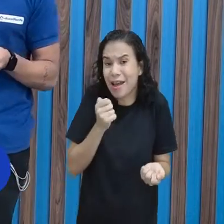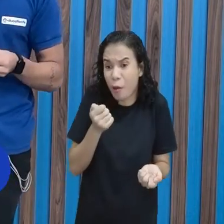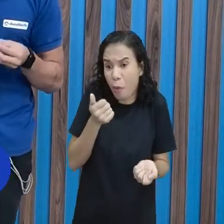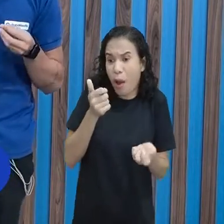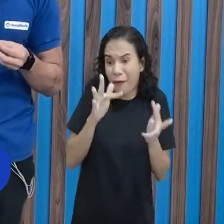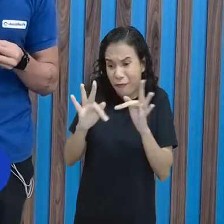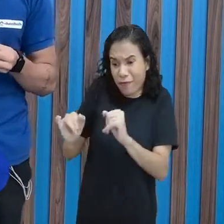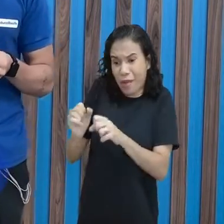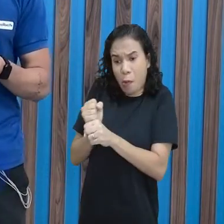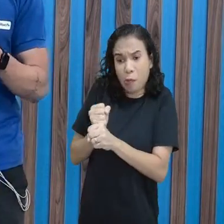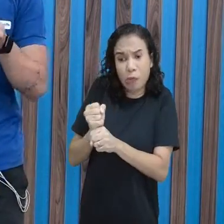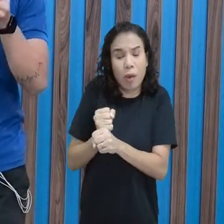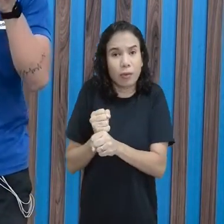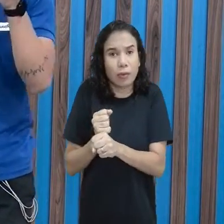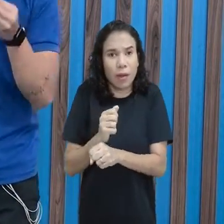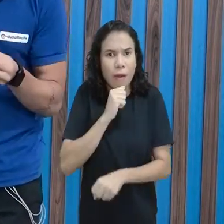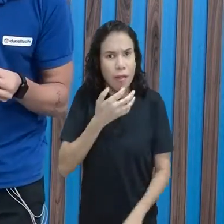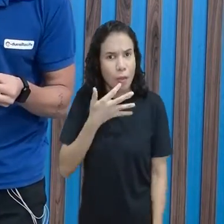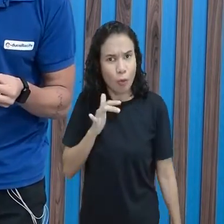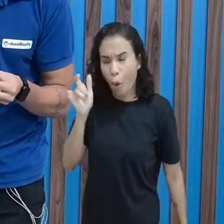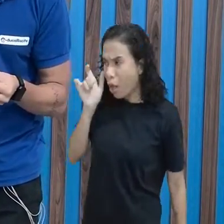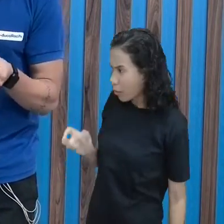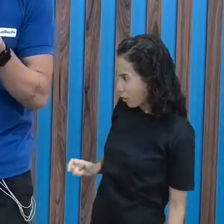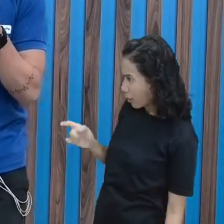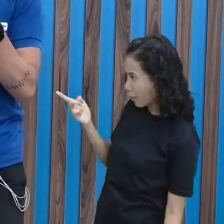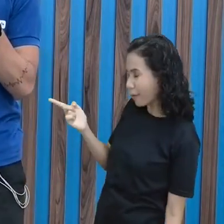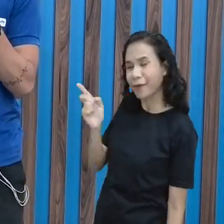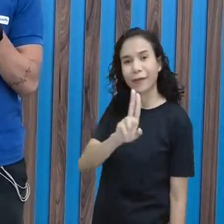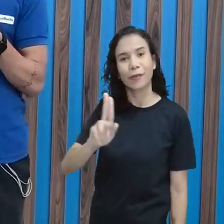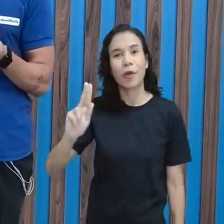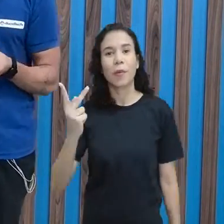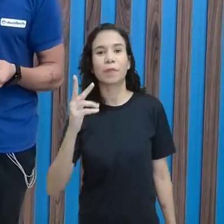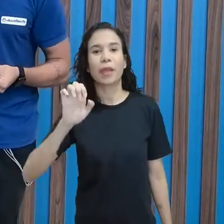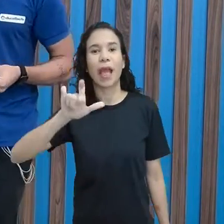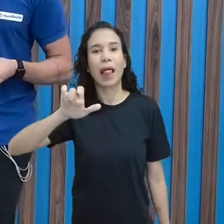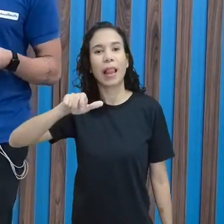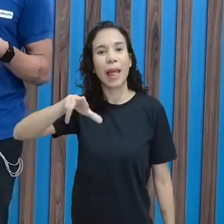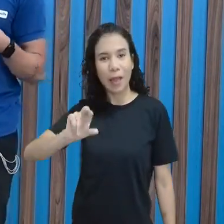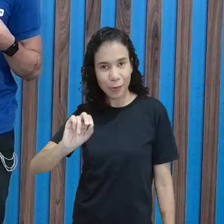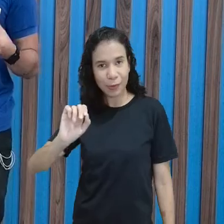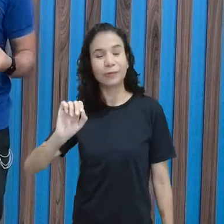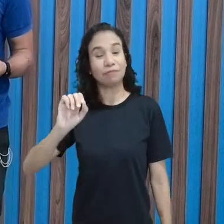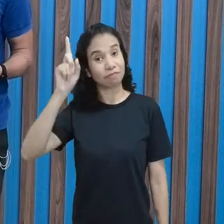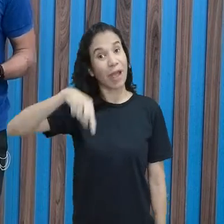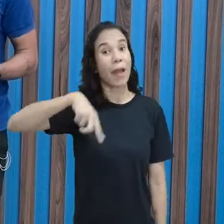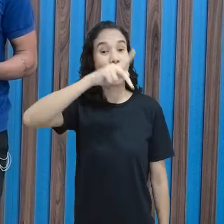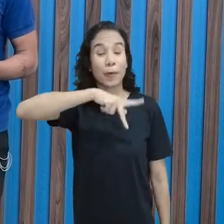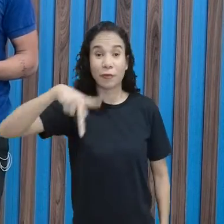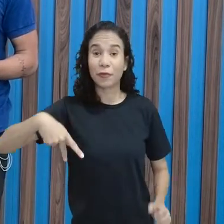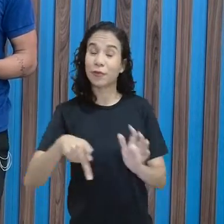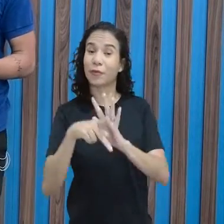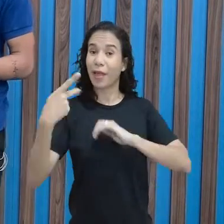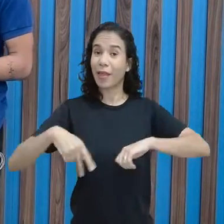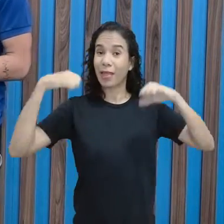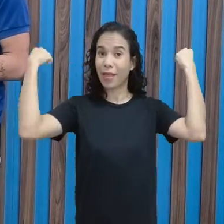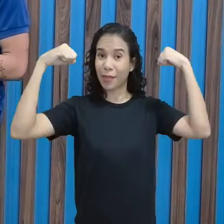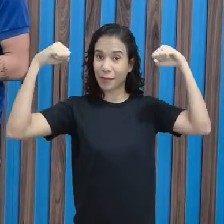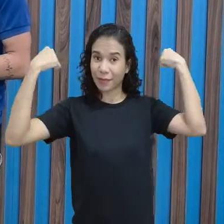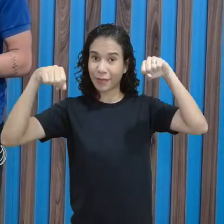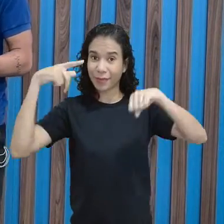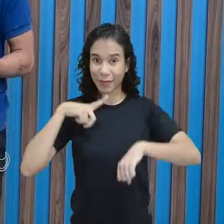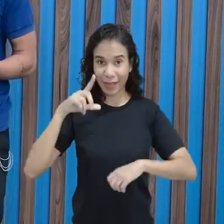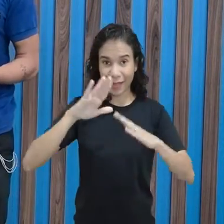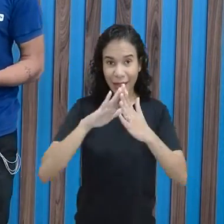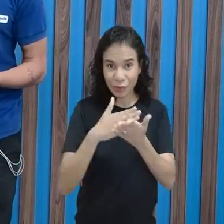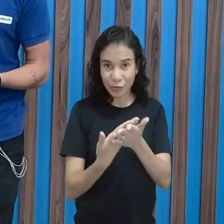quase finalzinho do ano, você ainda não me conhece, eu me chamo Heleno Júnior e sou professor de Educação Física aqui da